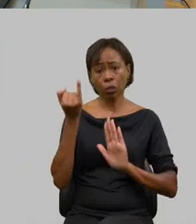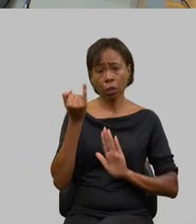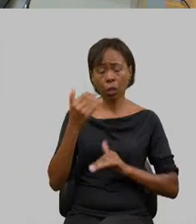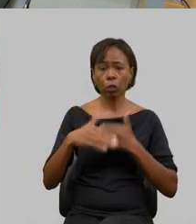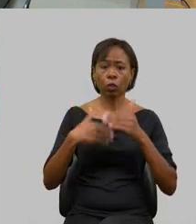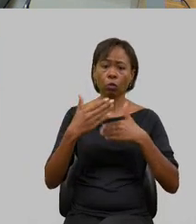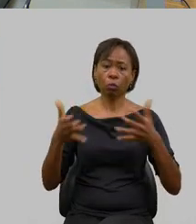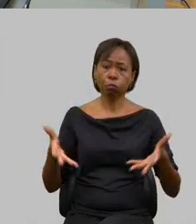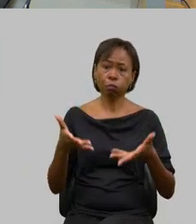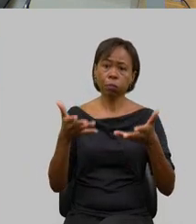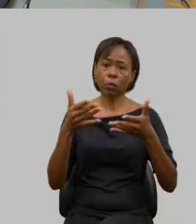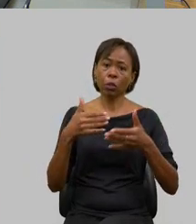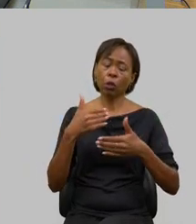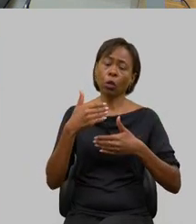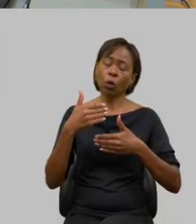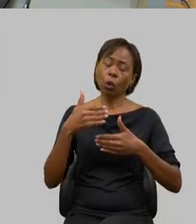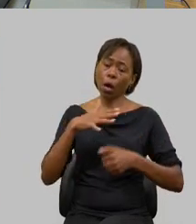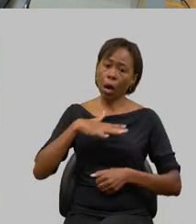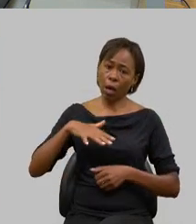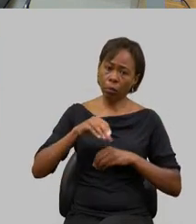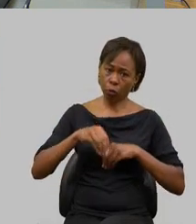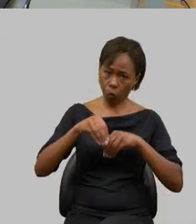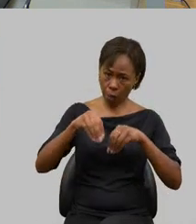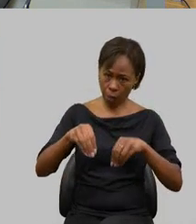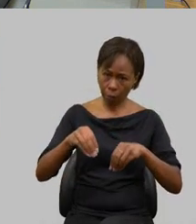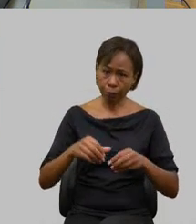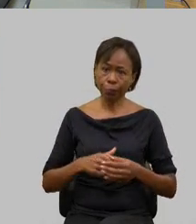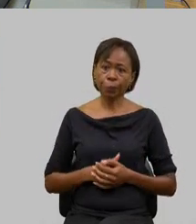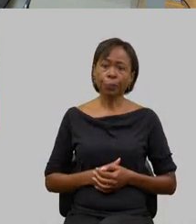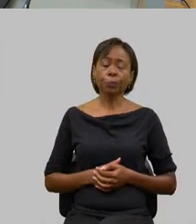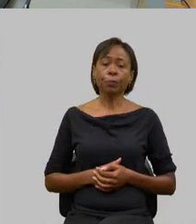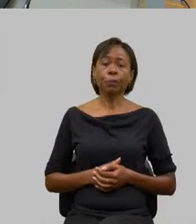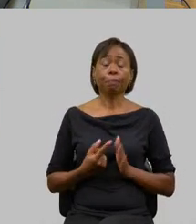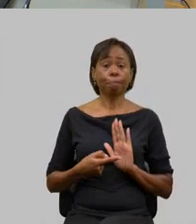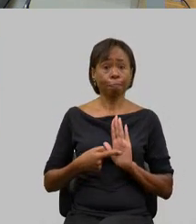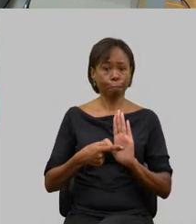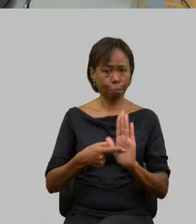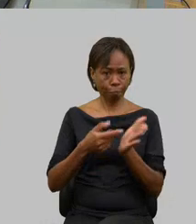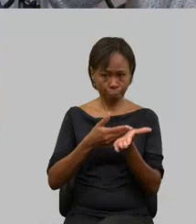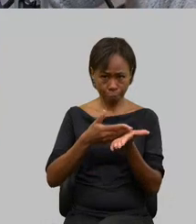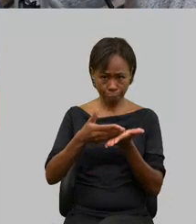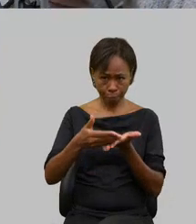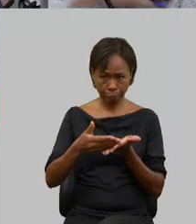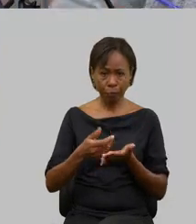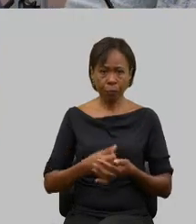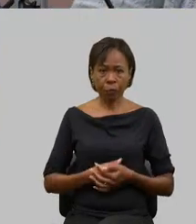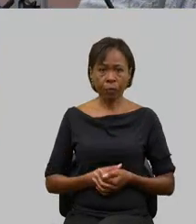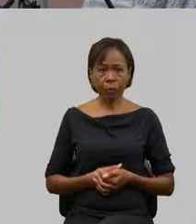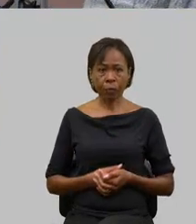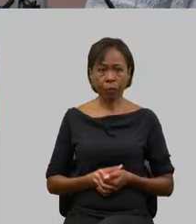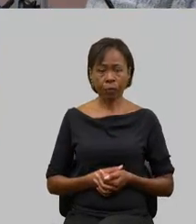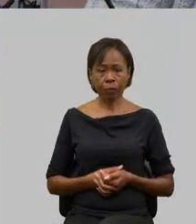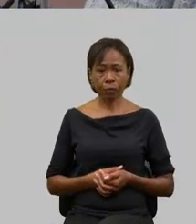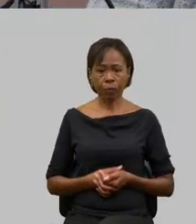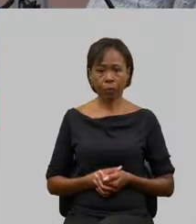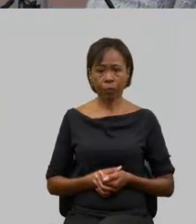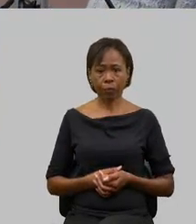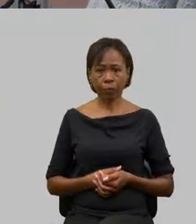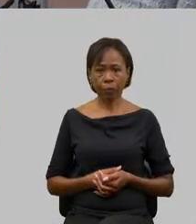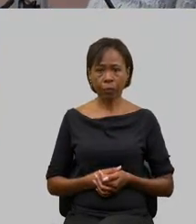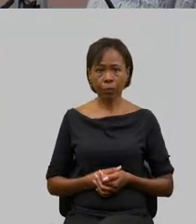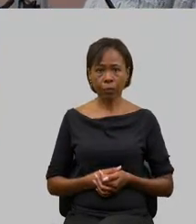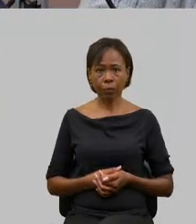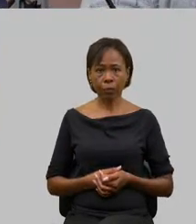Gerais bom nós vamos começar a nossa apresentação parece que não está funcionando foi